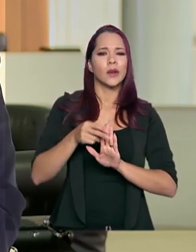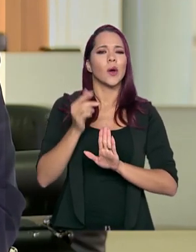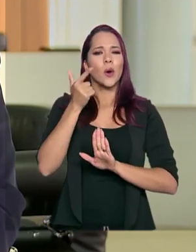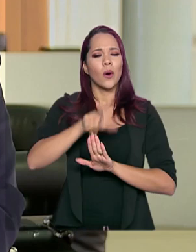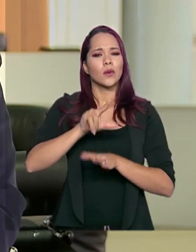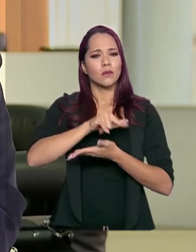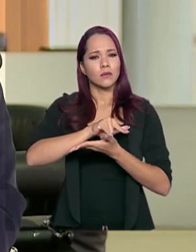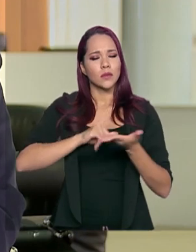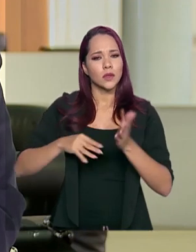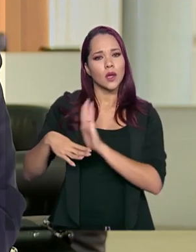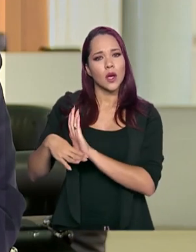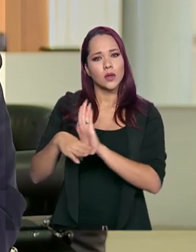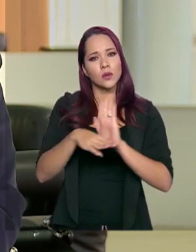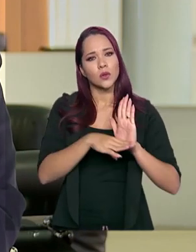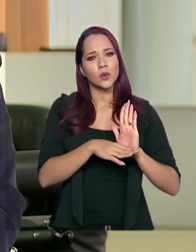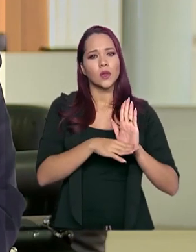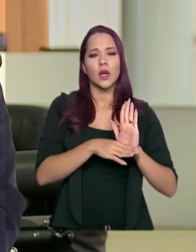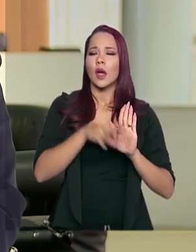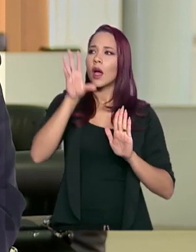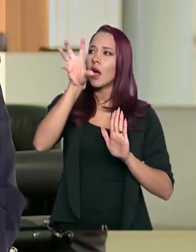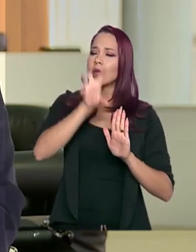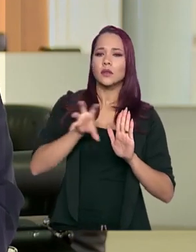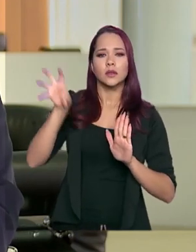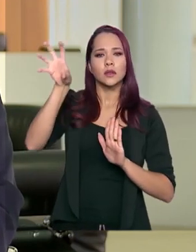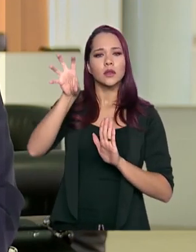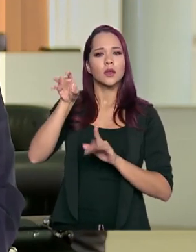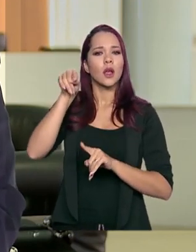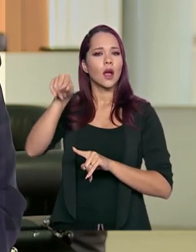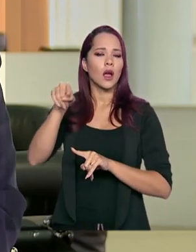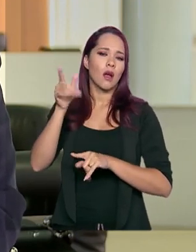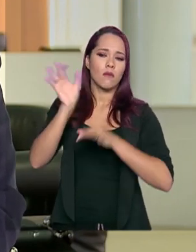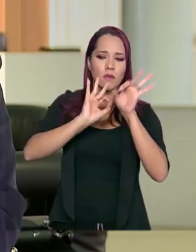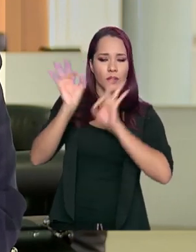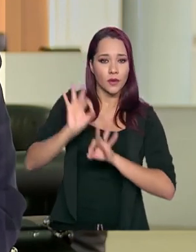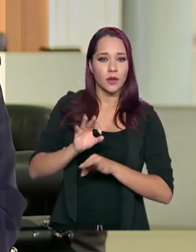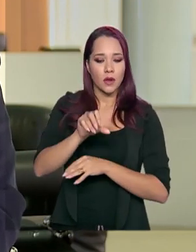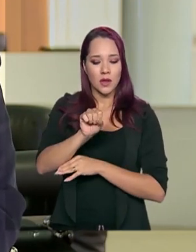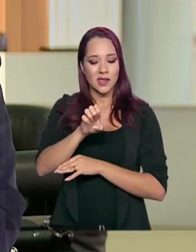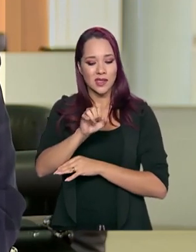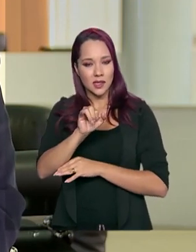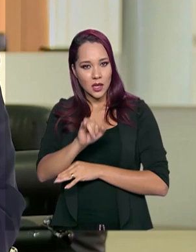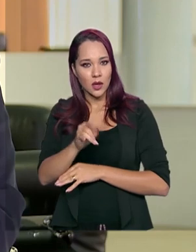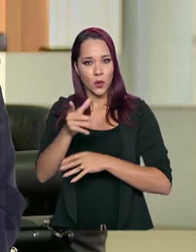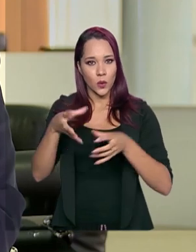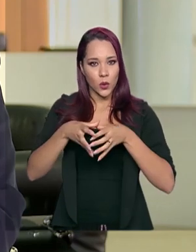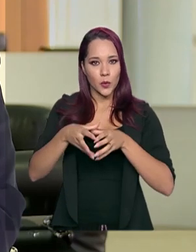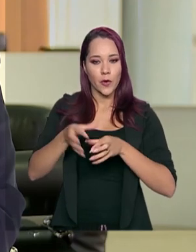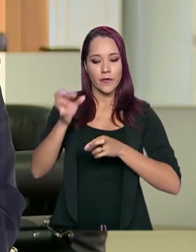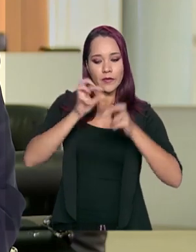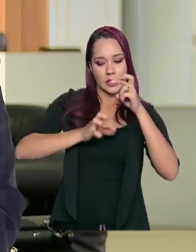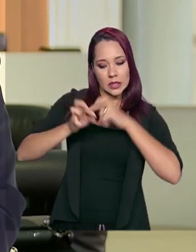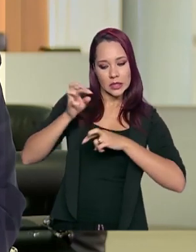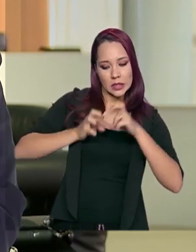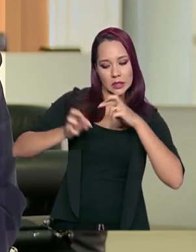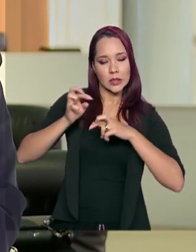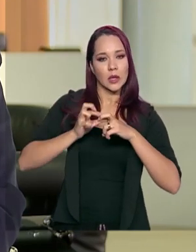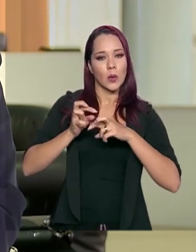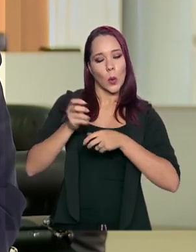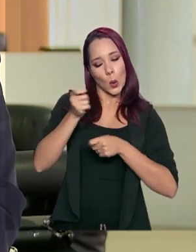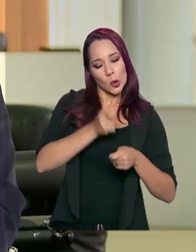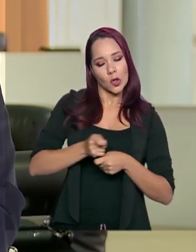ajudam o distrito a operacionalizar. Então, a CESAI é um órgão de fiscalização, controle e validação,